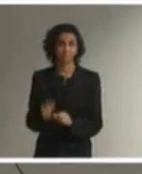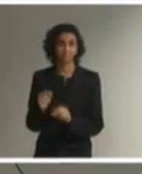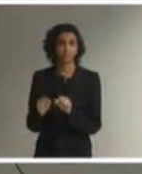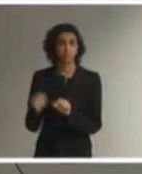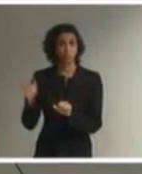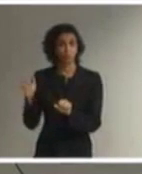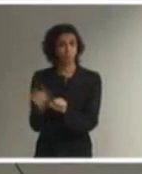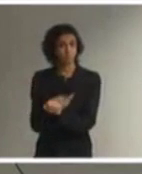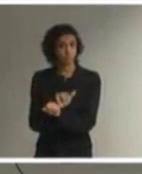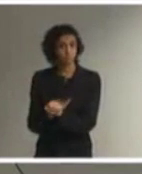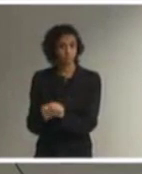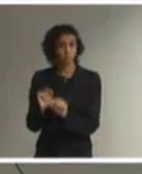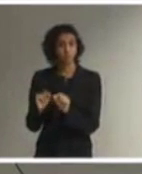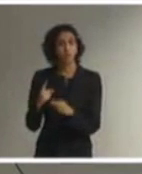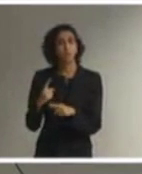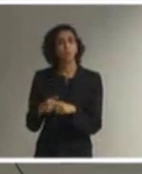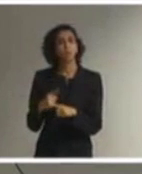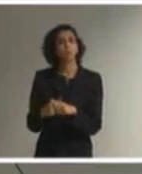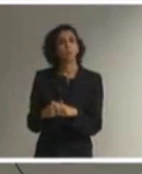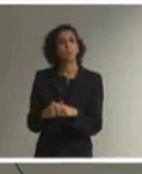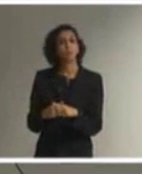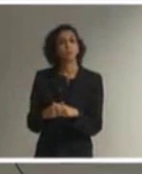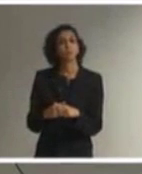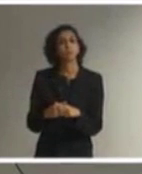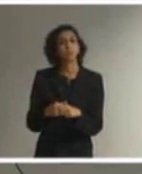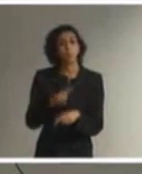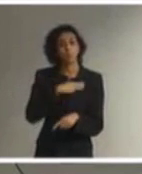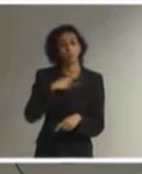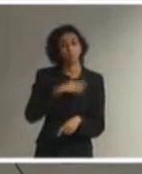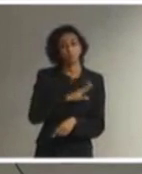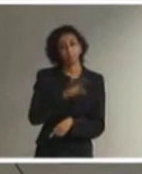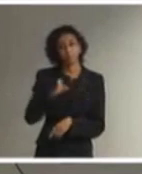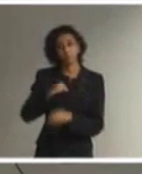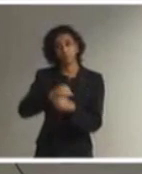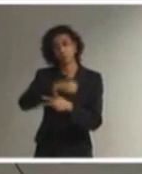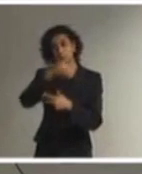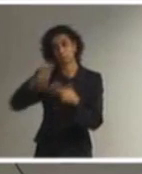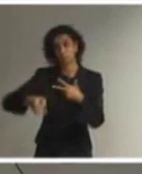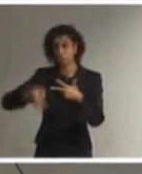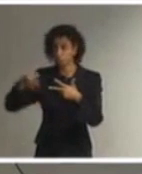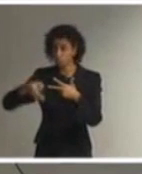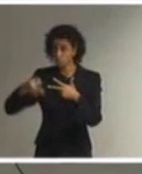mandamentais que vai ser direcionada ao judiciário no sentido de